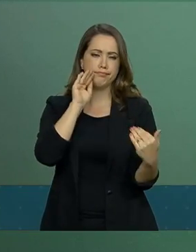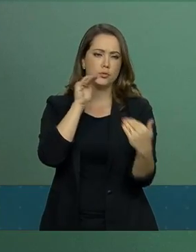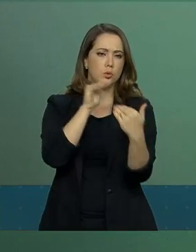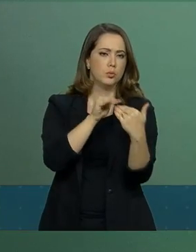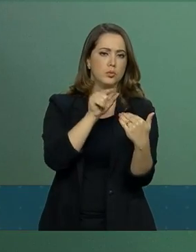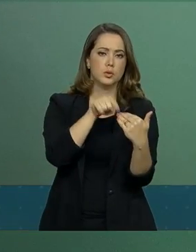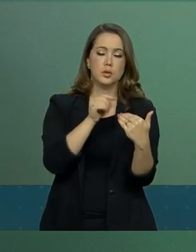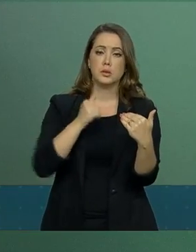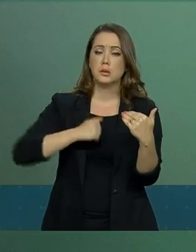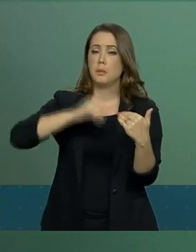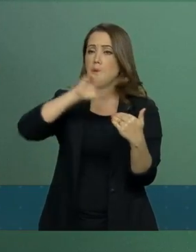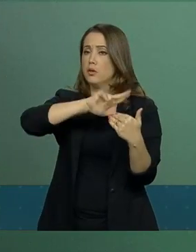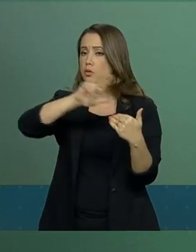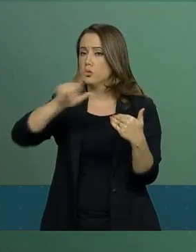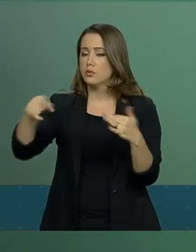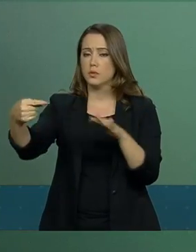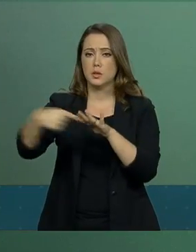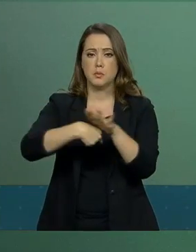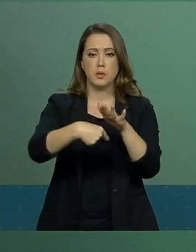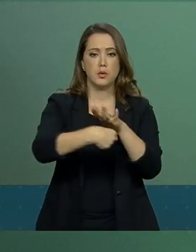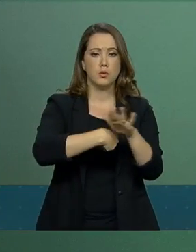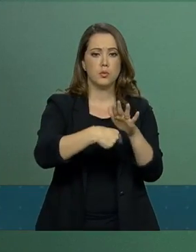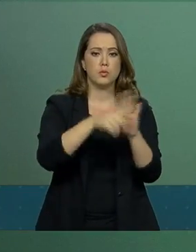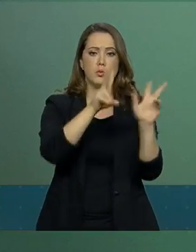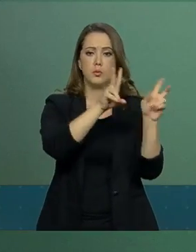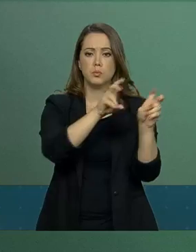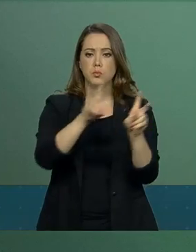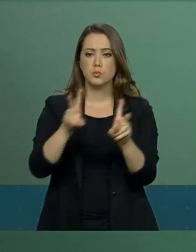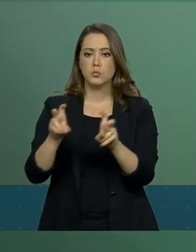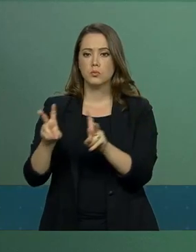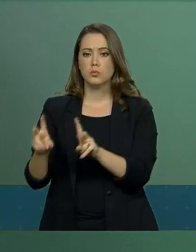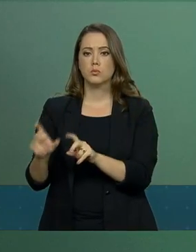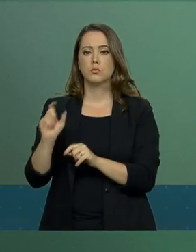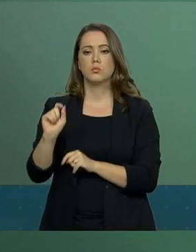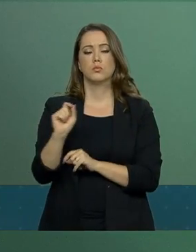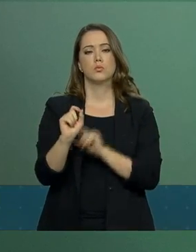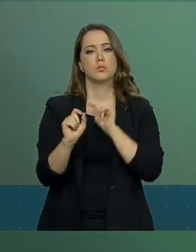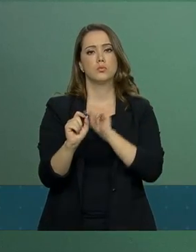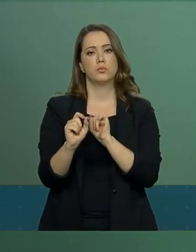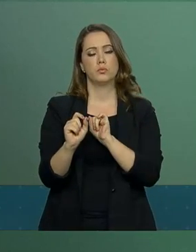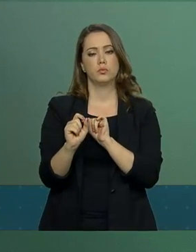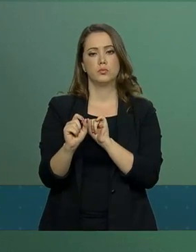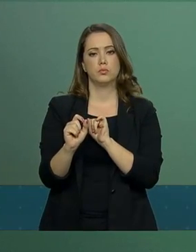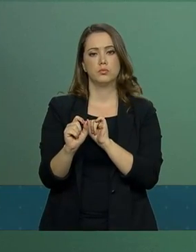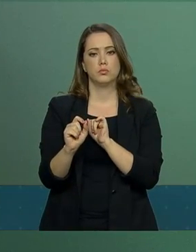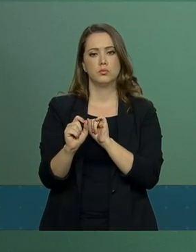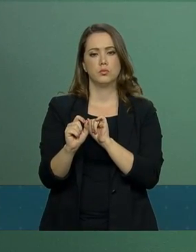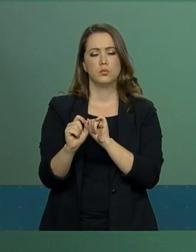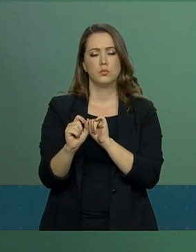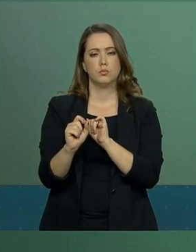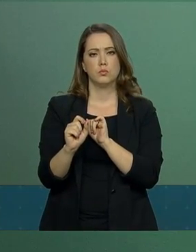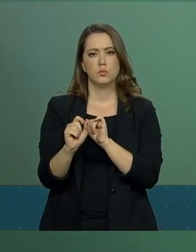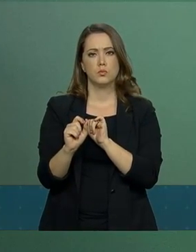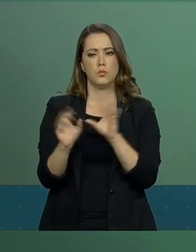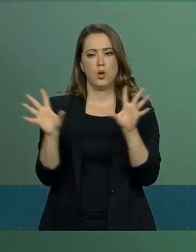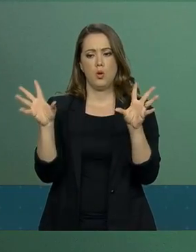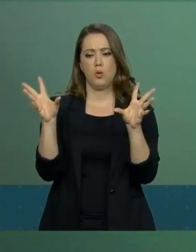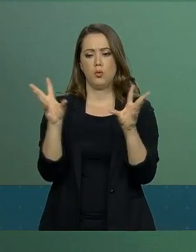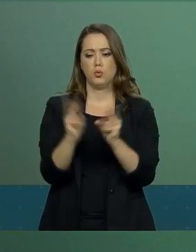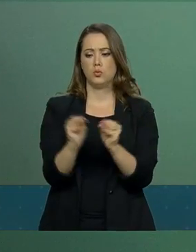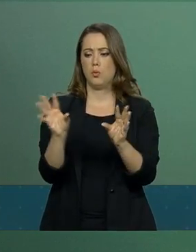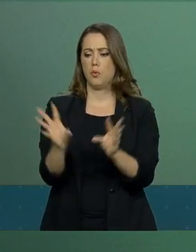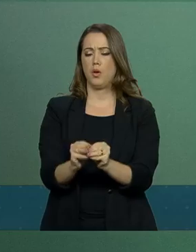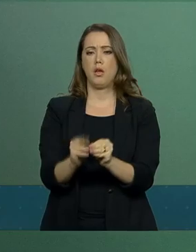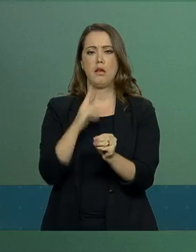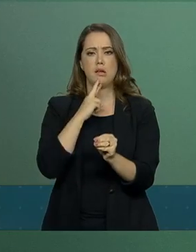as mais diversas perguntas sobre temas de forma que